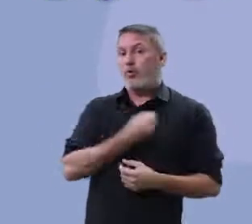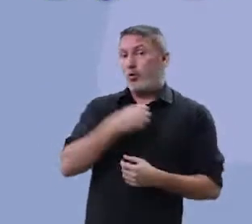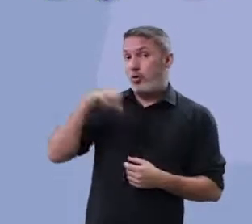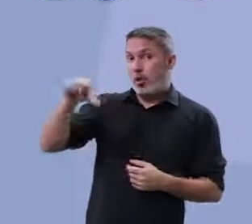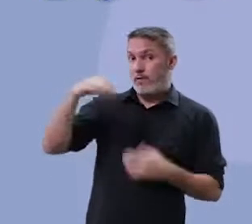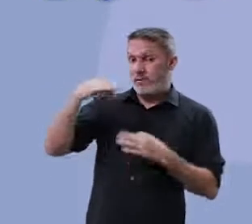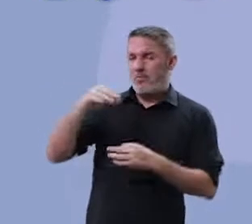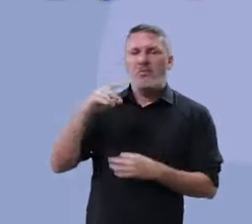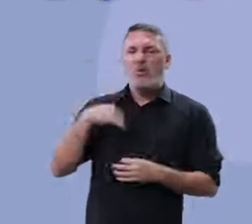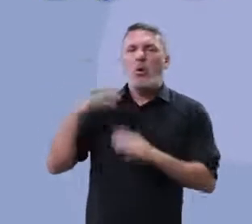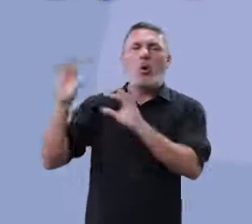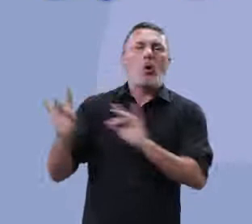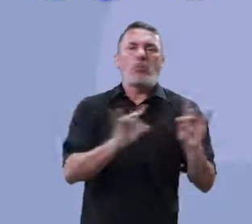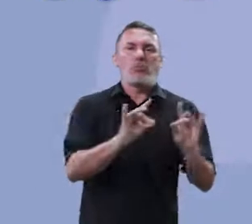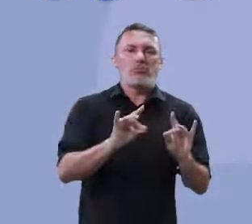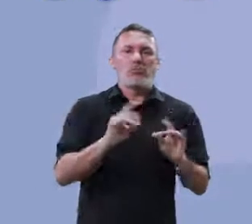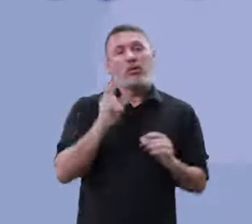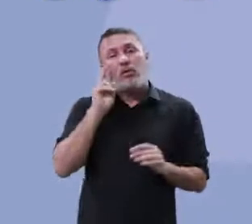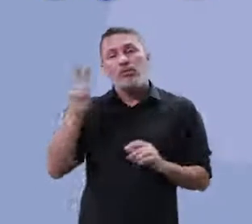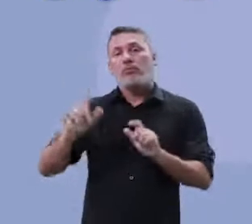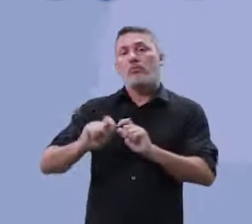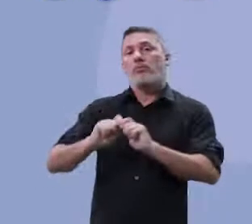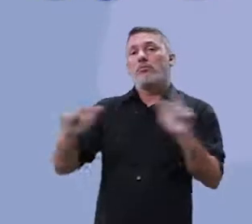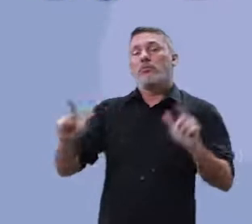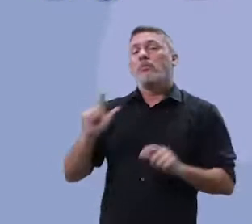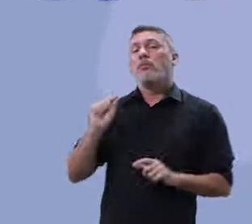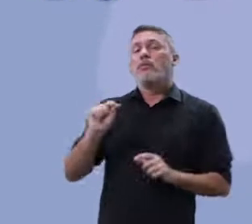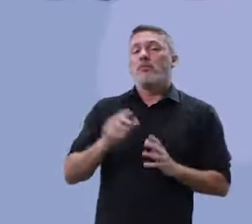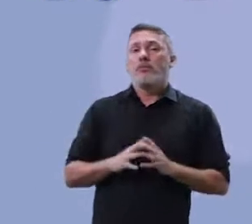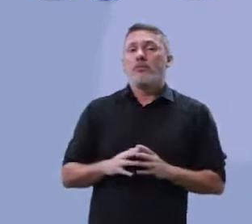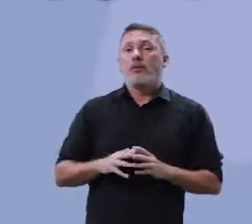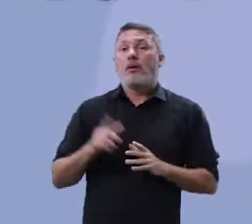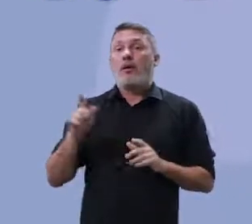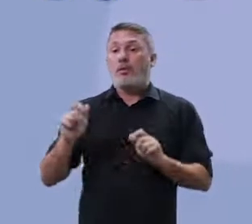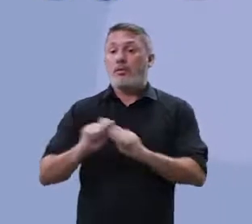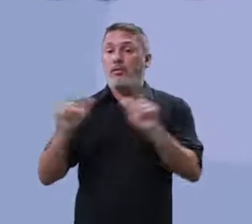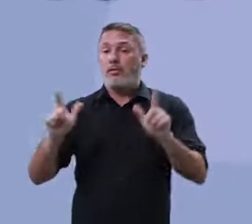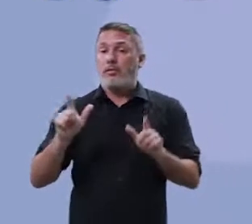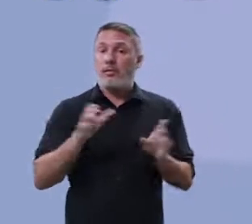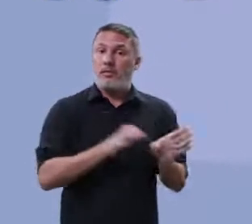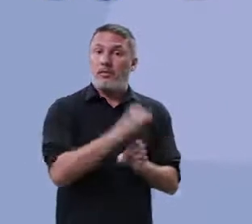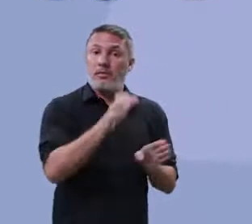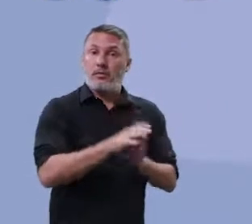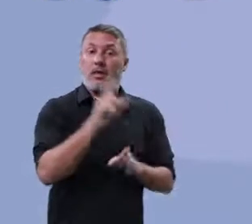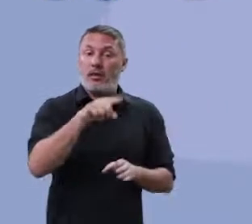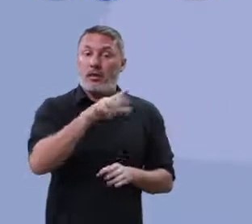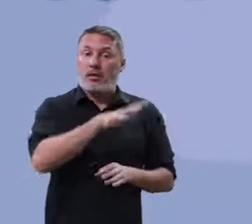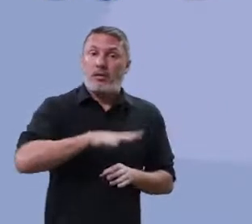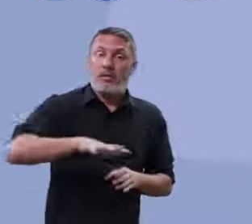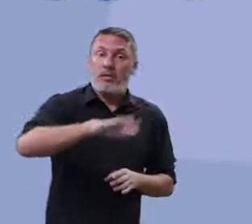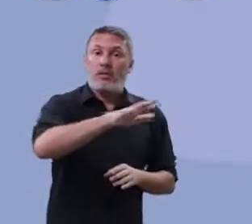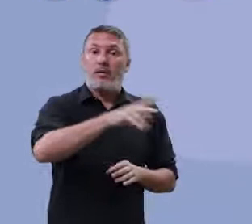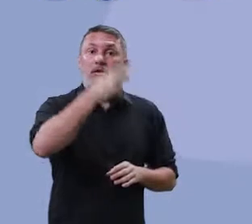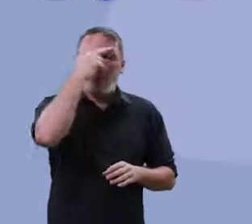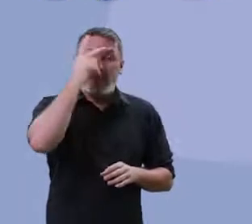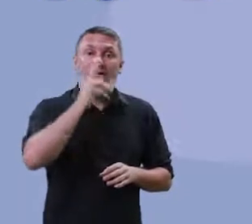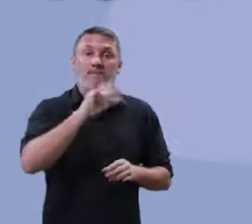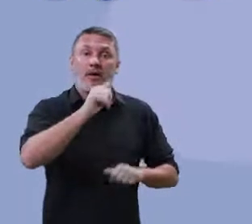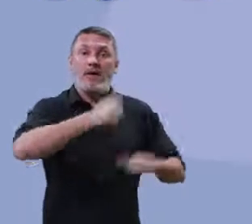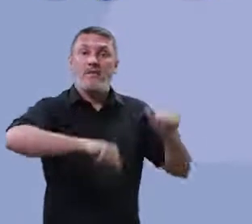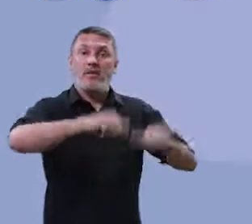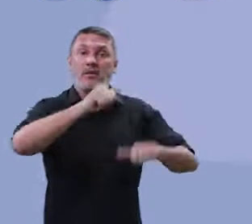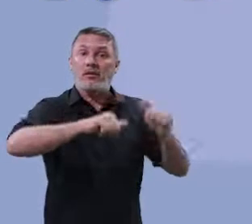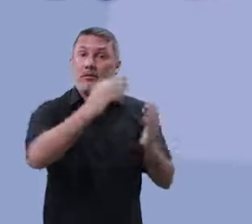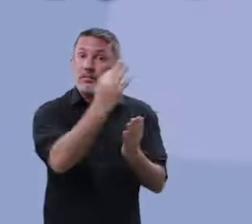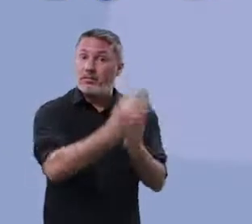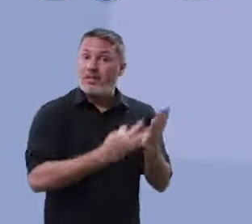E eu resolvi contra o C, contra o V para vocês. Olha lá. Olha o que eles falam para os corretores. Nós estamos sabendo agora o segredo